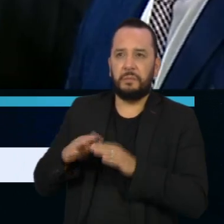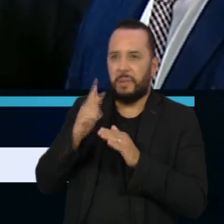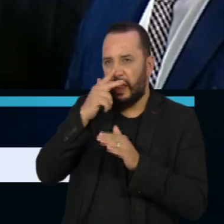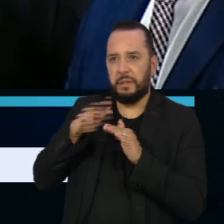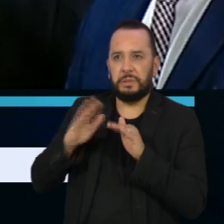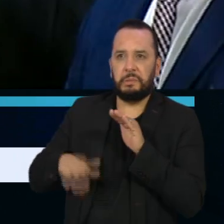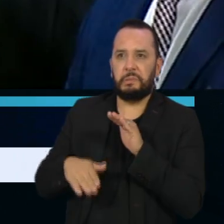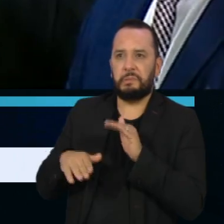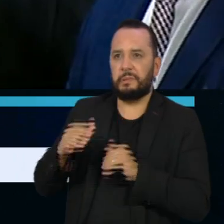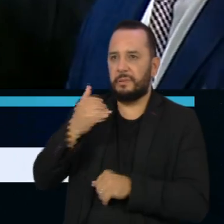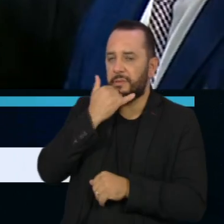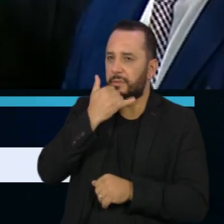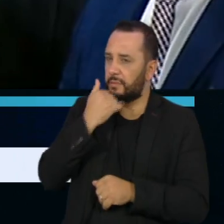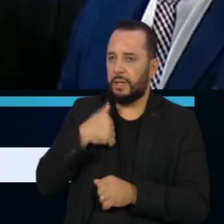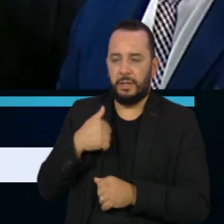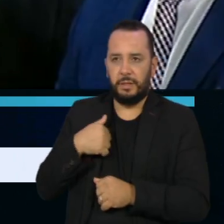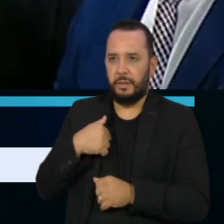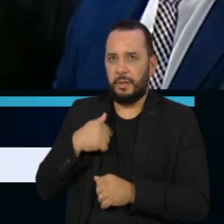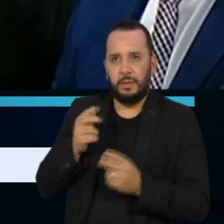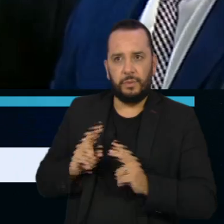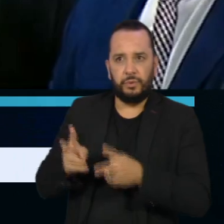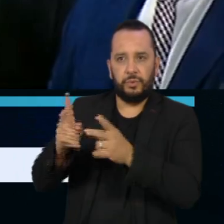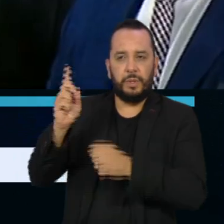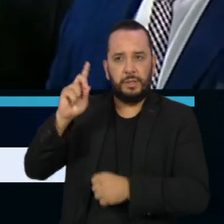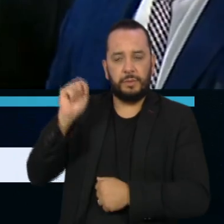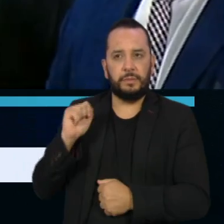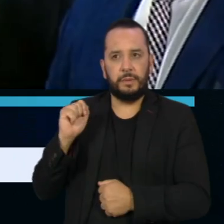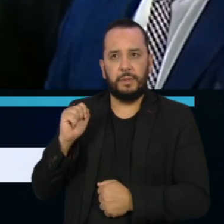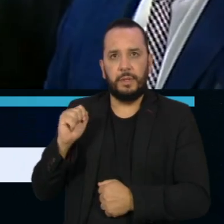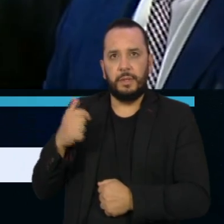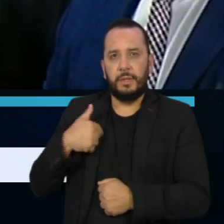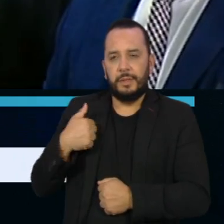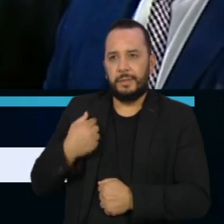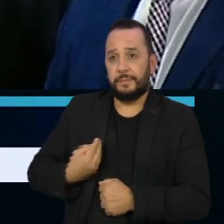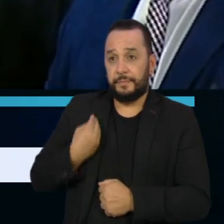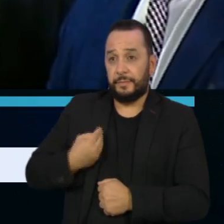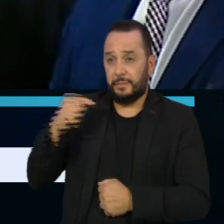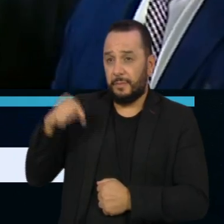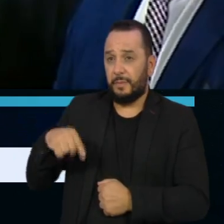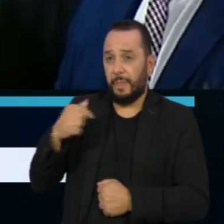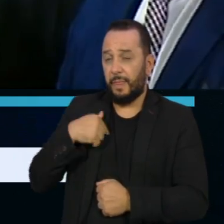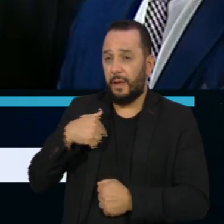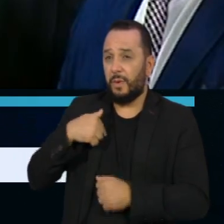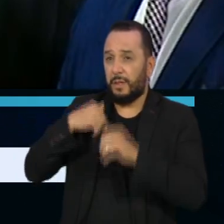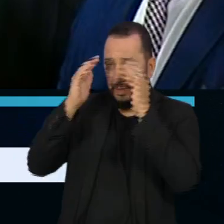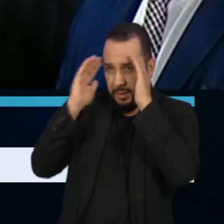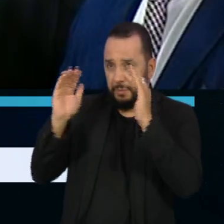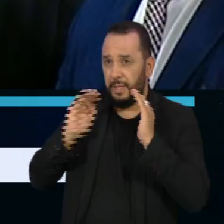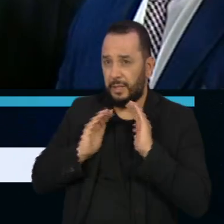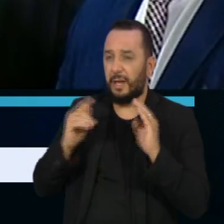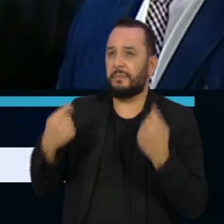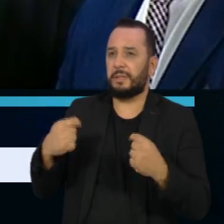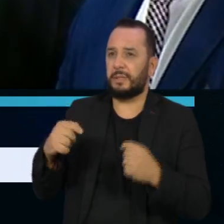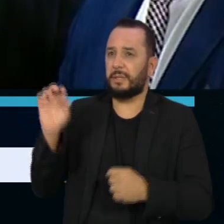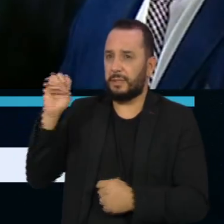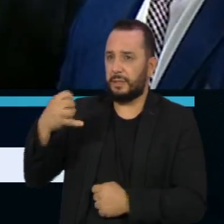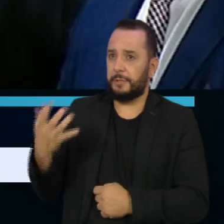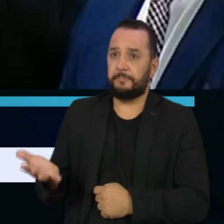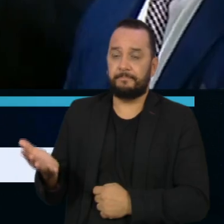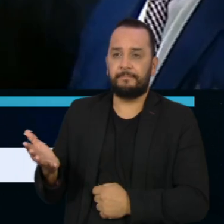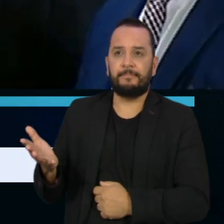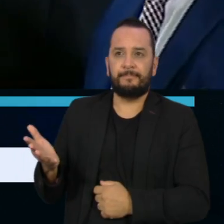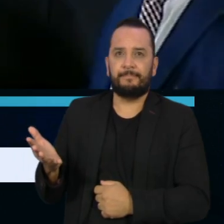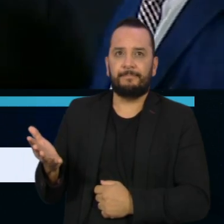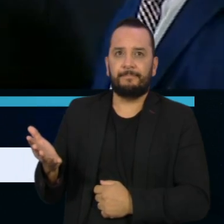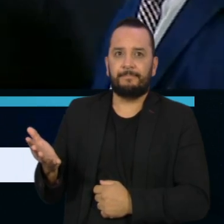infelizmente eu não posso continuar dessa forma. Estou aqui para ser respeitado e respeitar. Até o momento